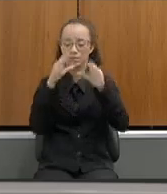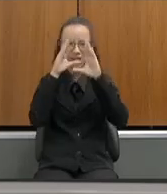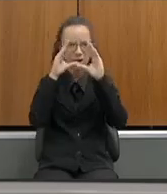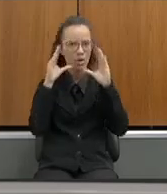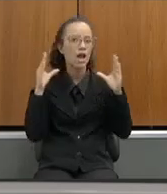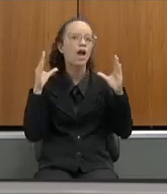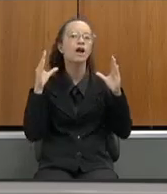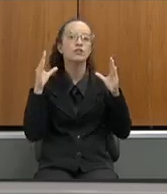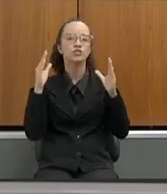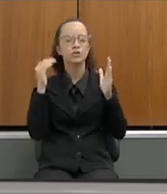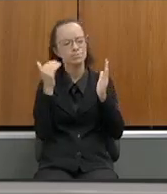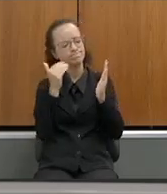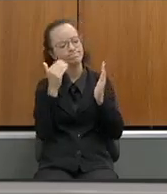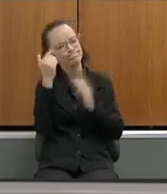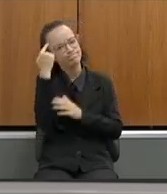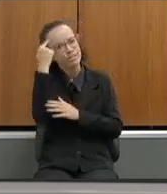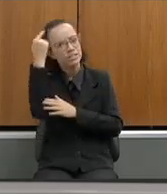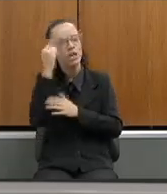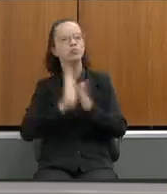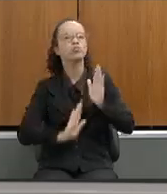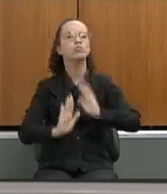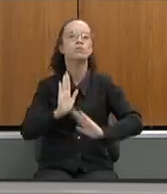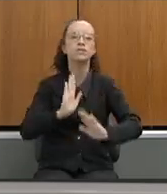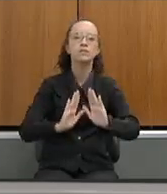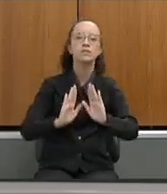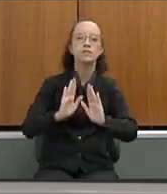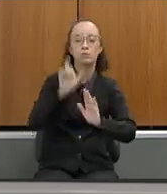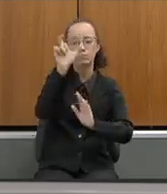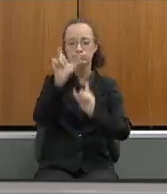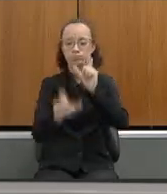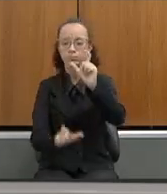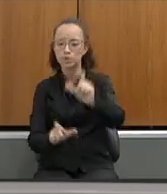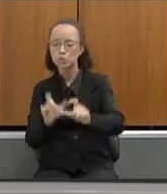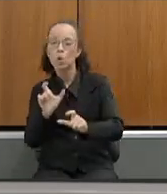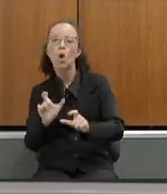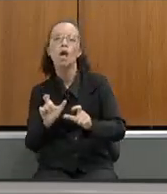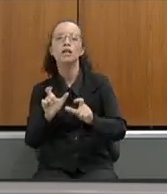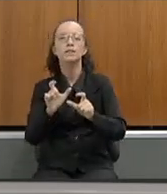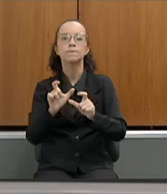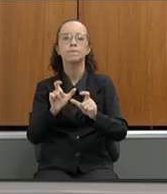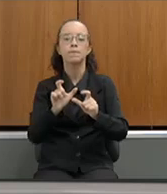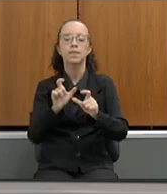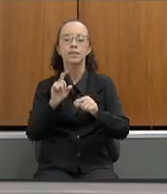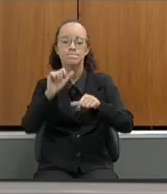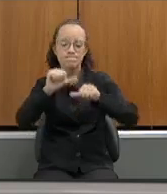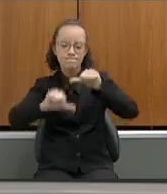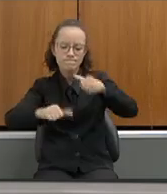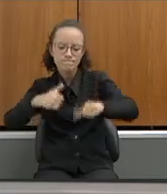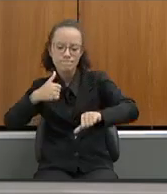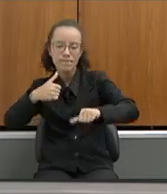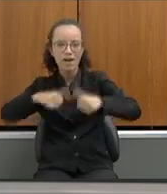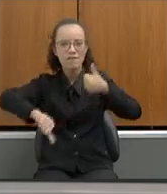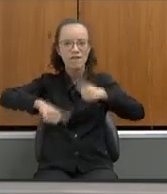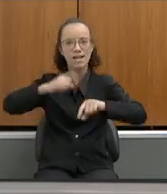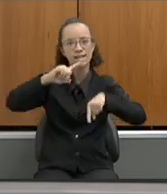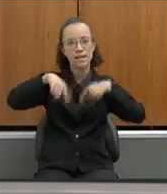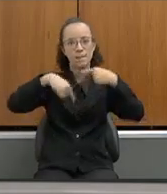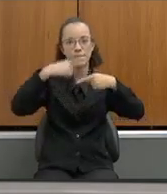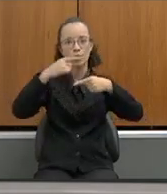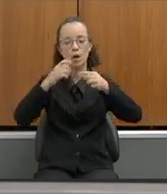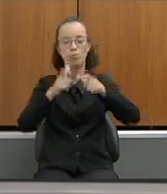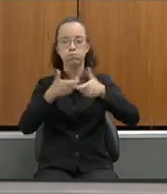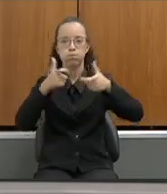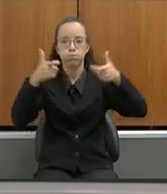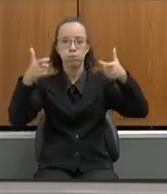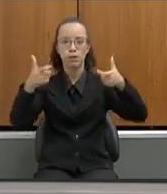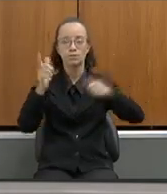implantar e olhar se está dando certo redesenhar e expandir acho que é importante a gente ter esse olhar enquanto